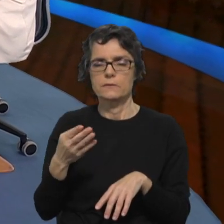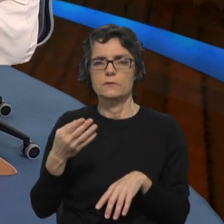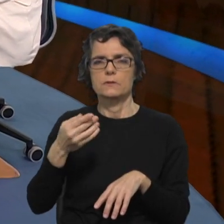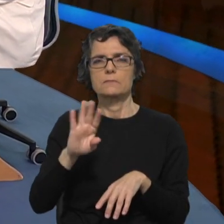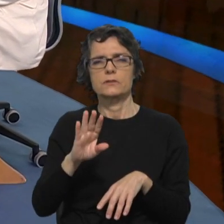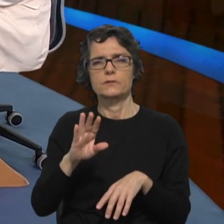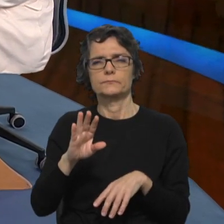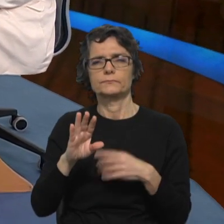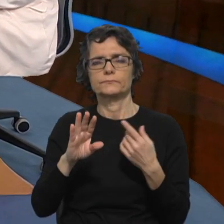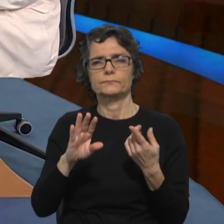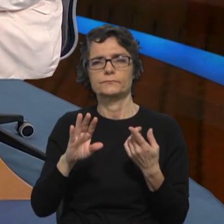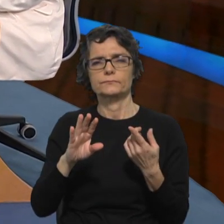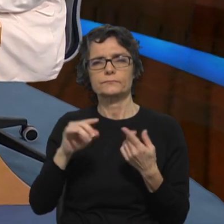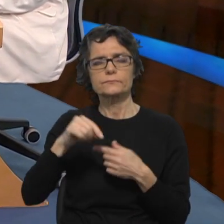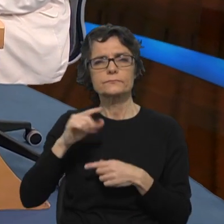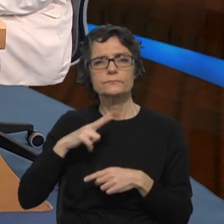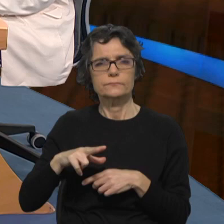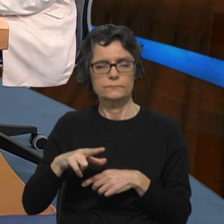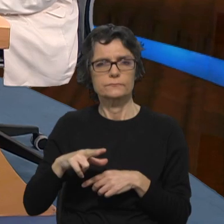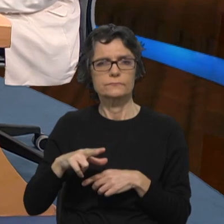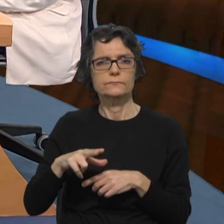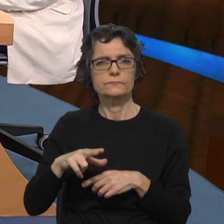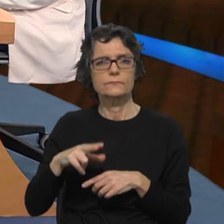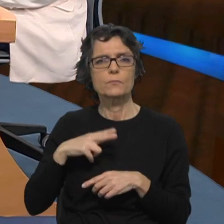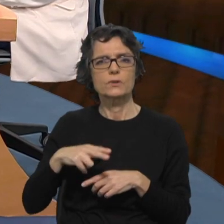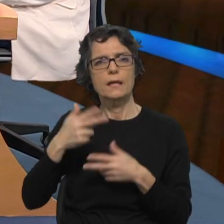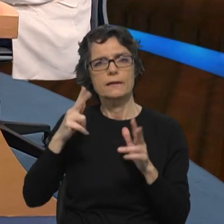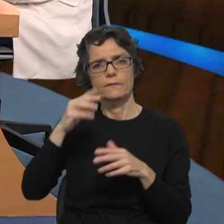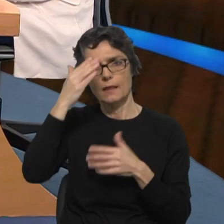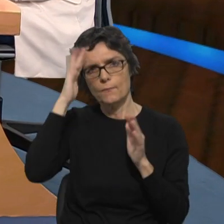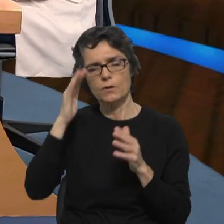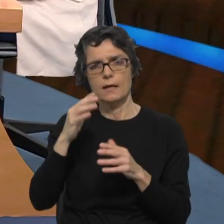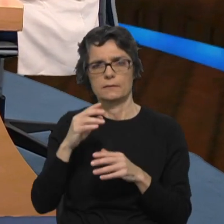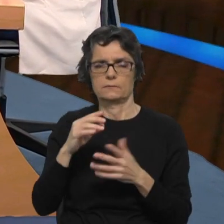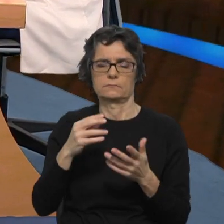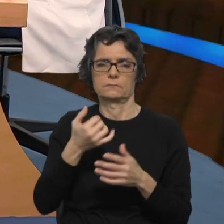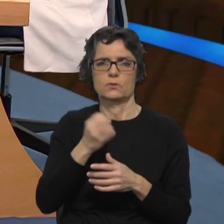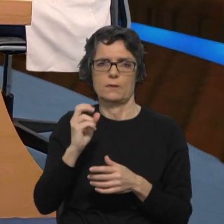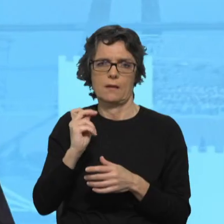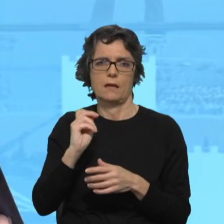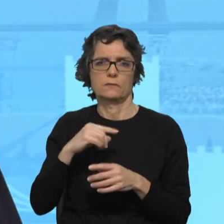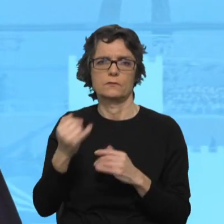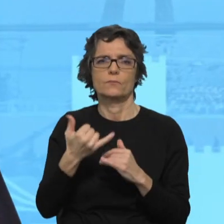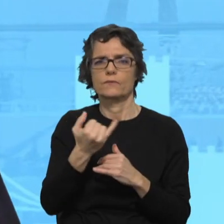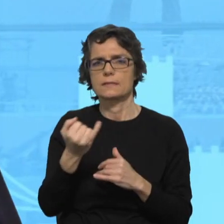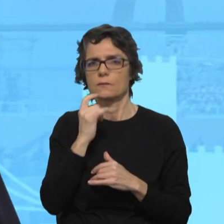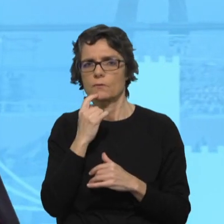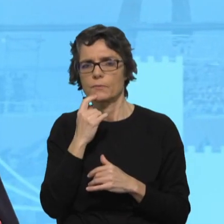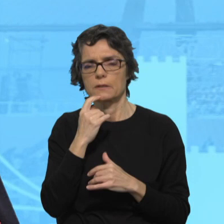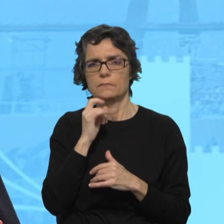penso é que nós temos em Portugal, no Portugal Livre e Democrático, de 50 anos depois do 25 de Abril, nós temos maneira de chegar